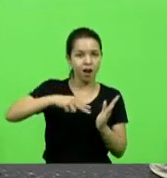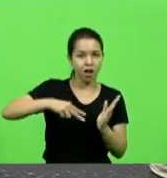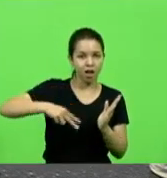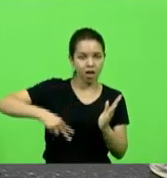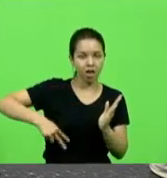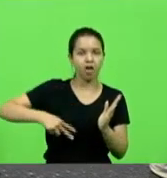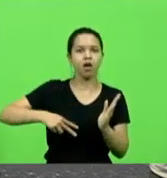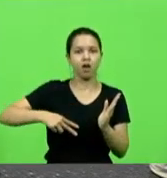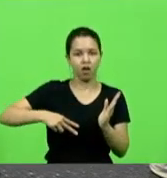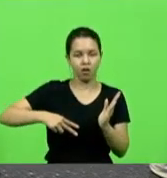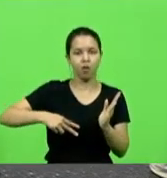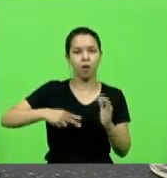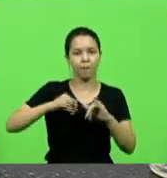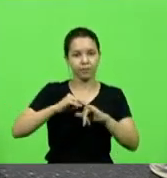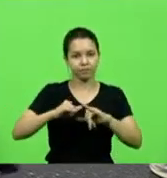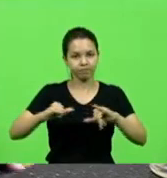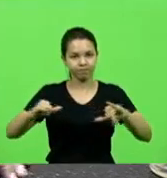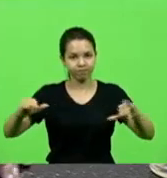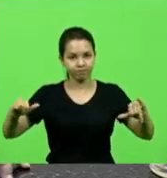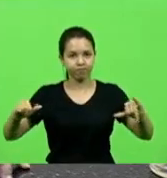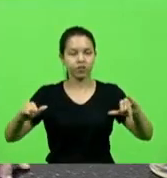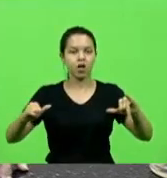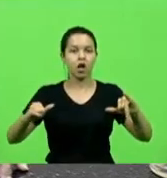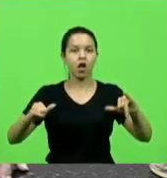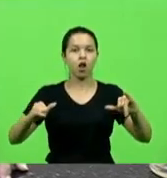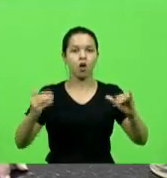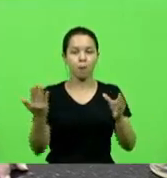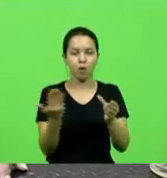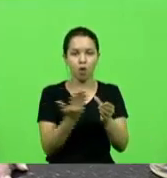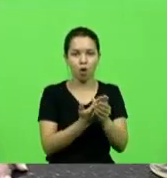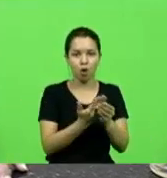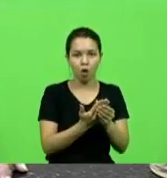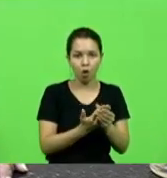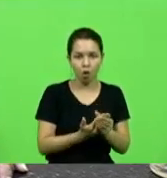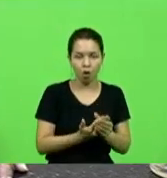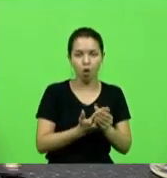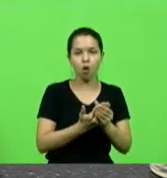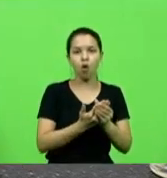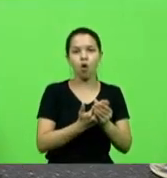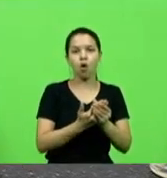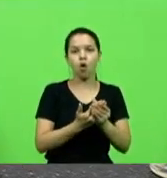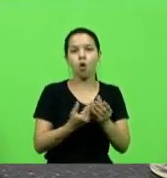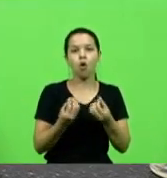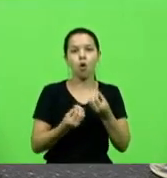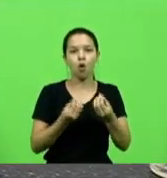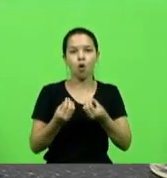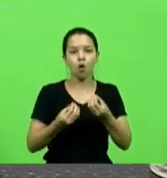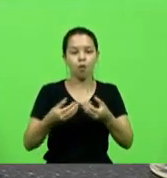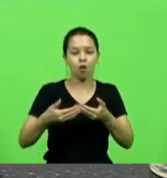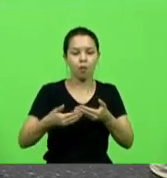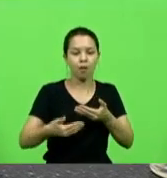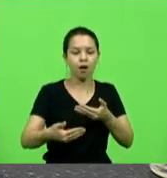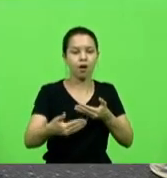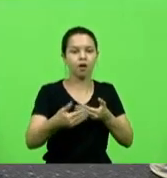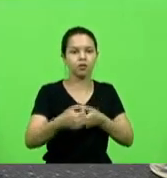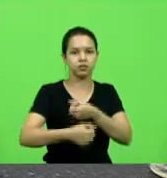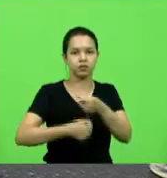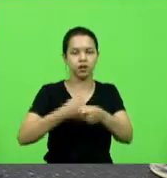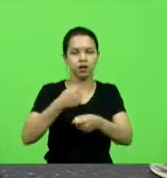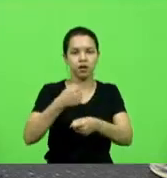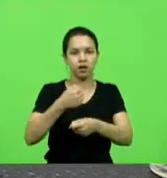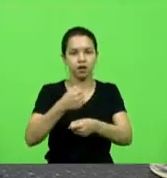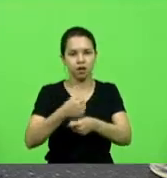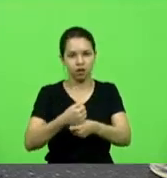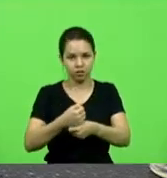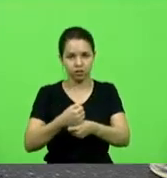protocolar todo o início de legislatura claro fez a menção ao ano de 2020 um ano atípico um ano muito